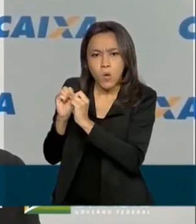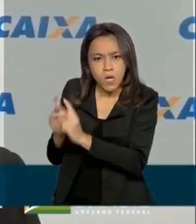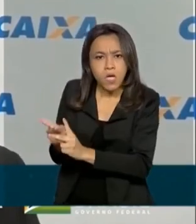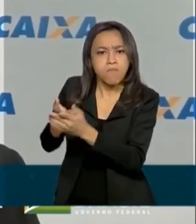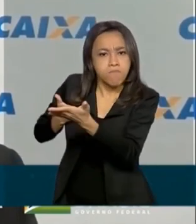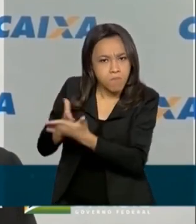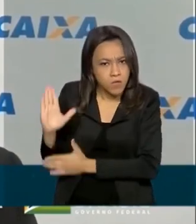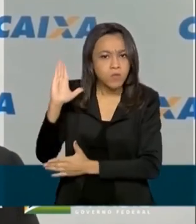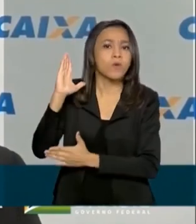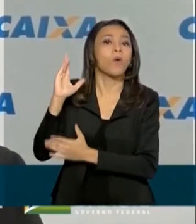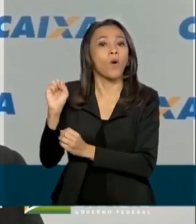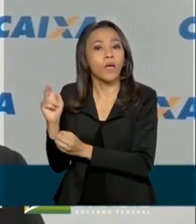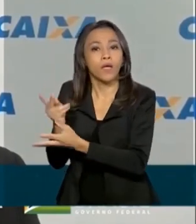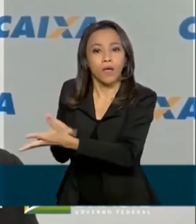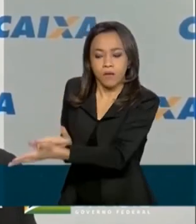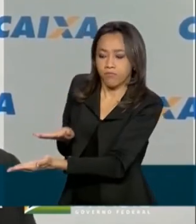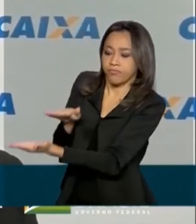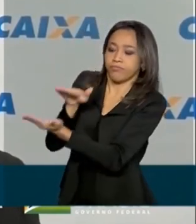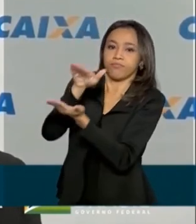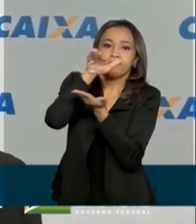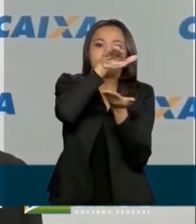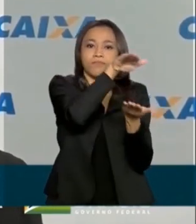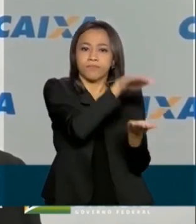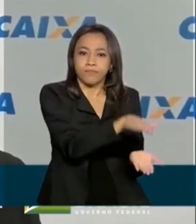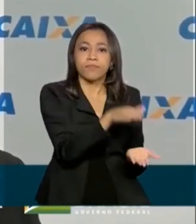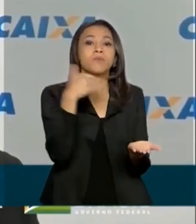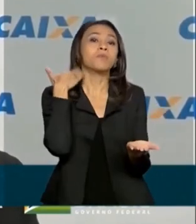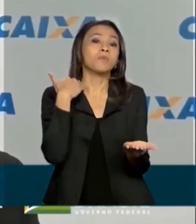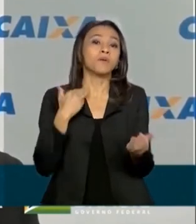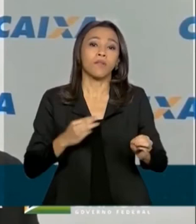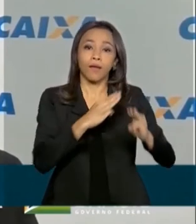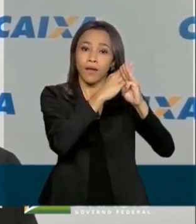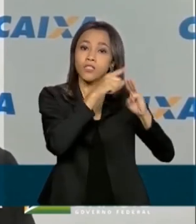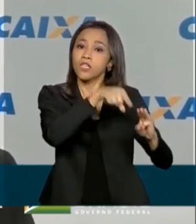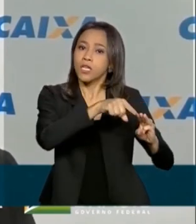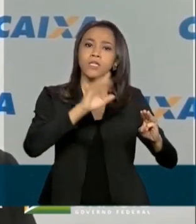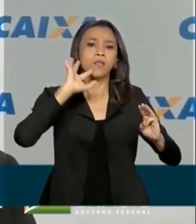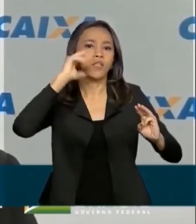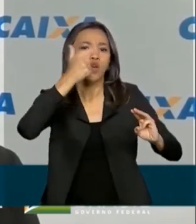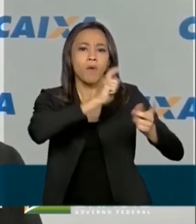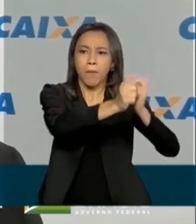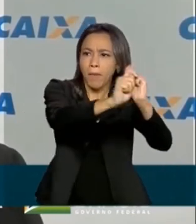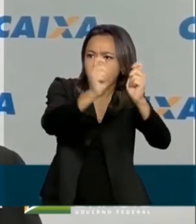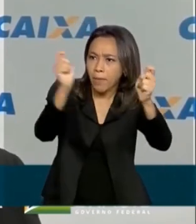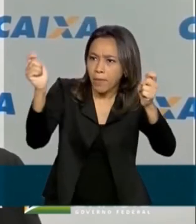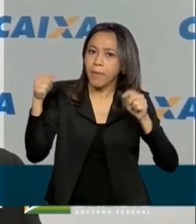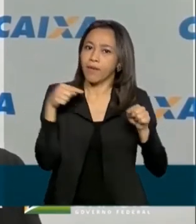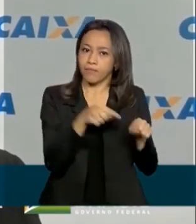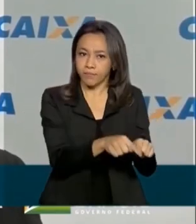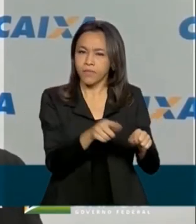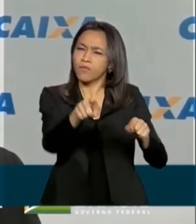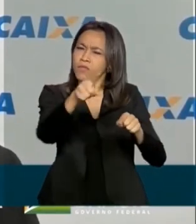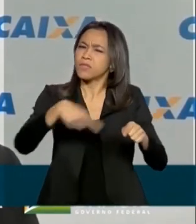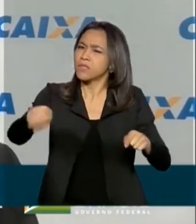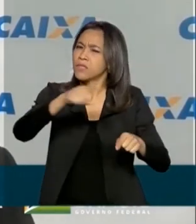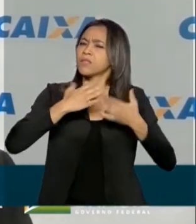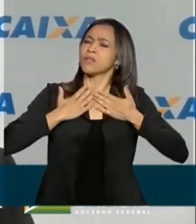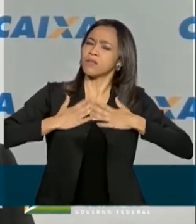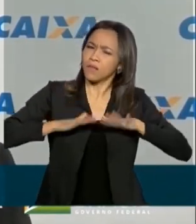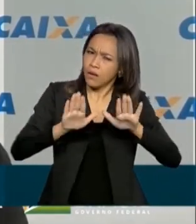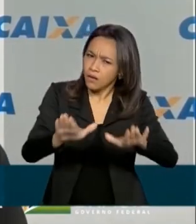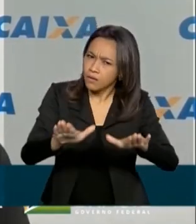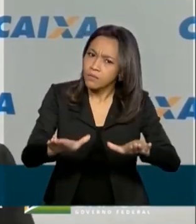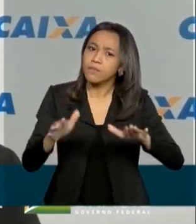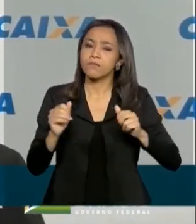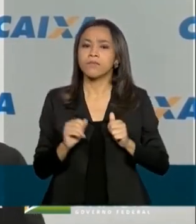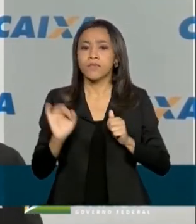resultado, a gente inicia imediatamente os procedimentos de pagamento. Então, fica tranquilo que quem